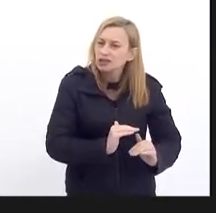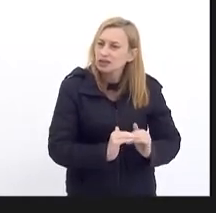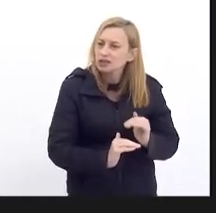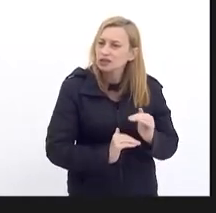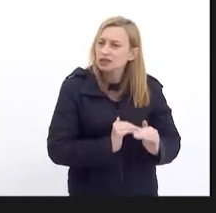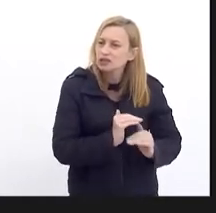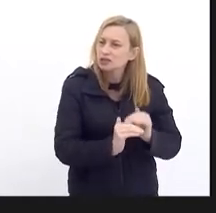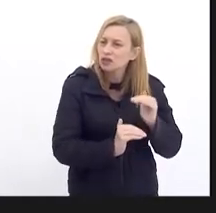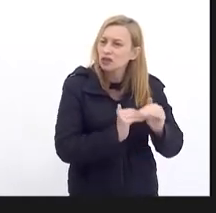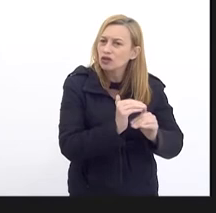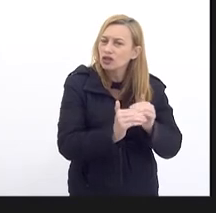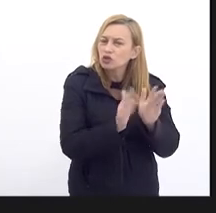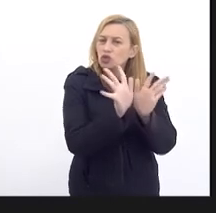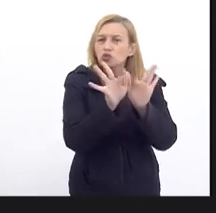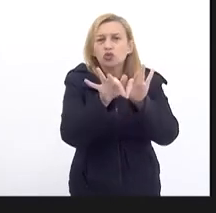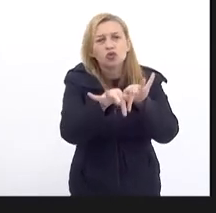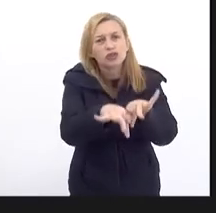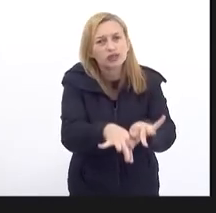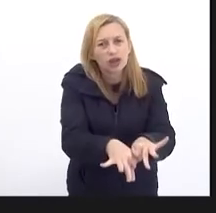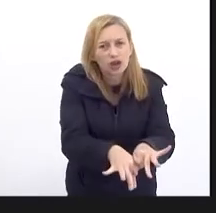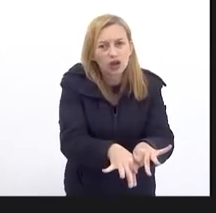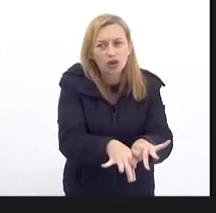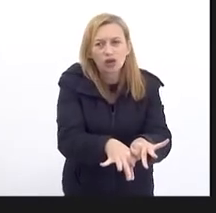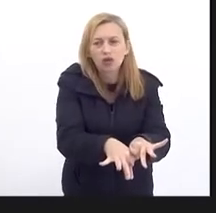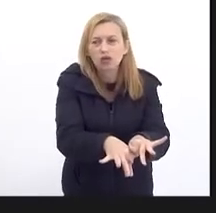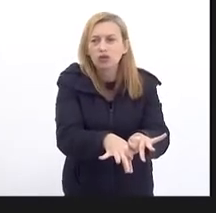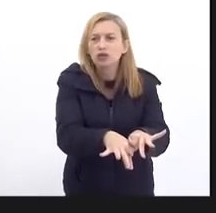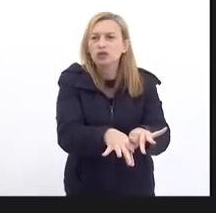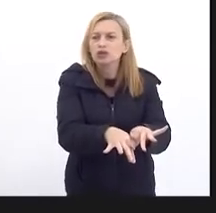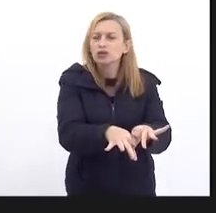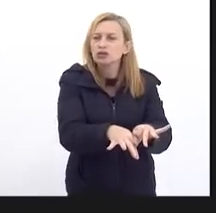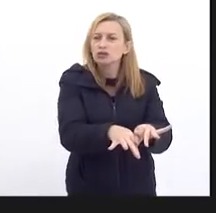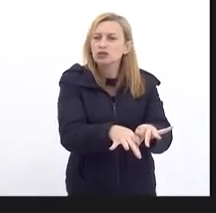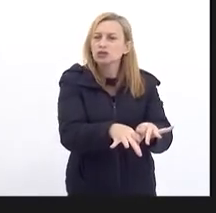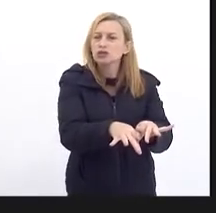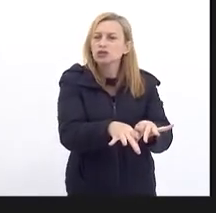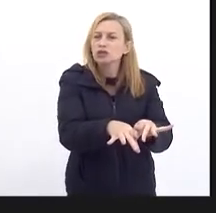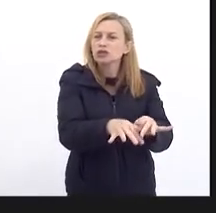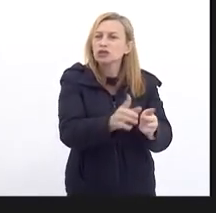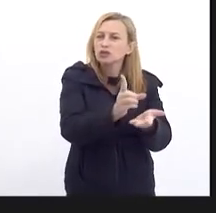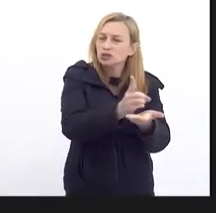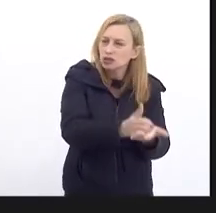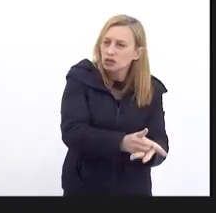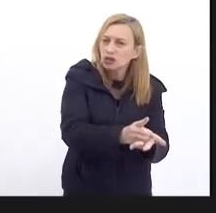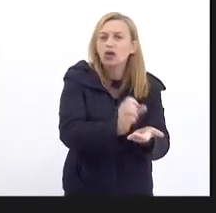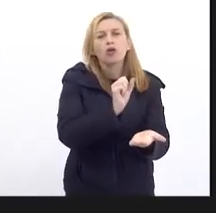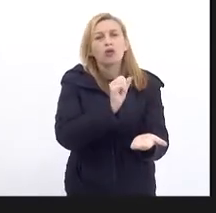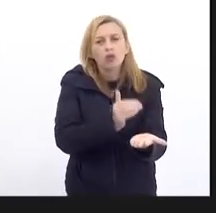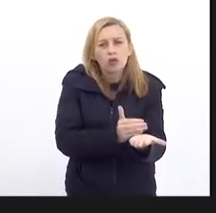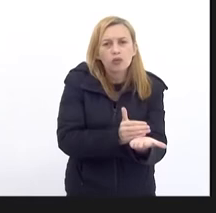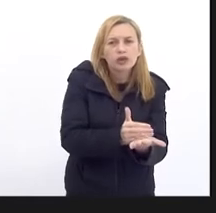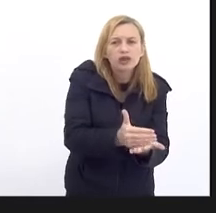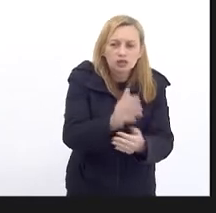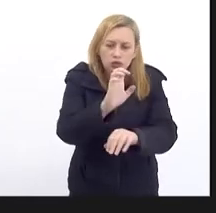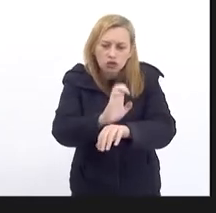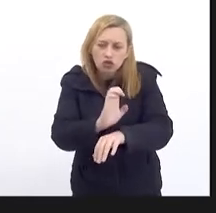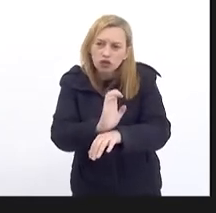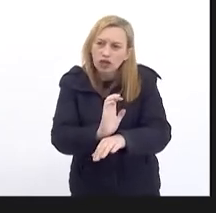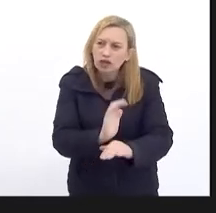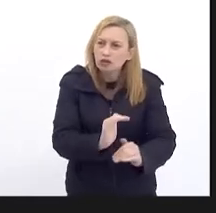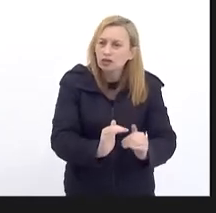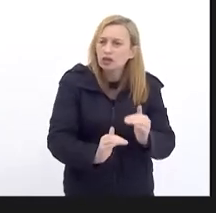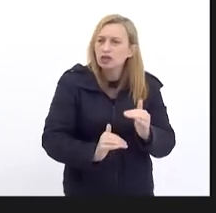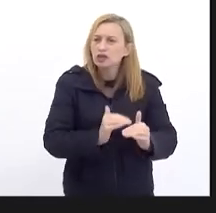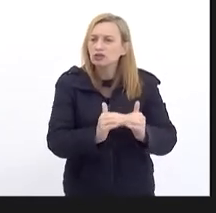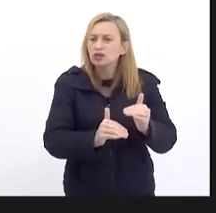E no final Recuperado Então começa Realmente Esse estado A andar No